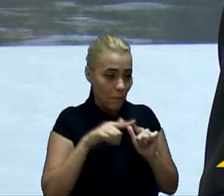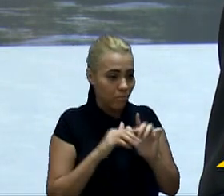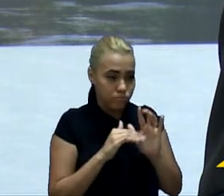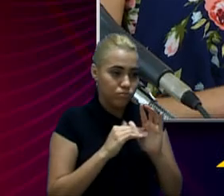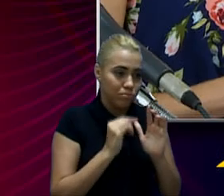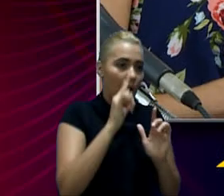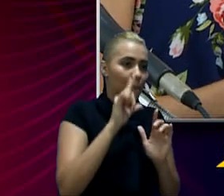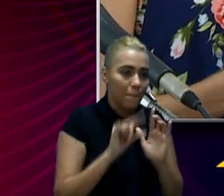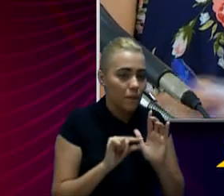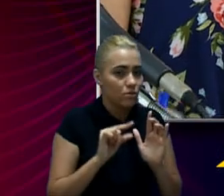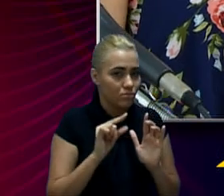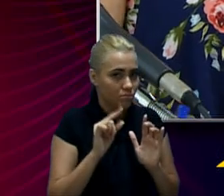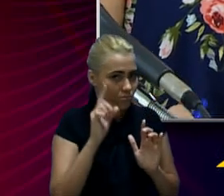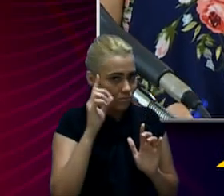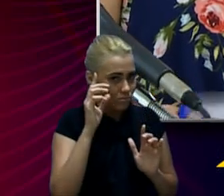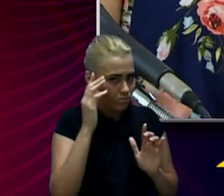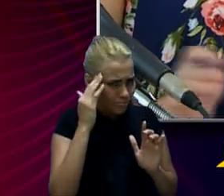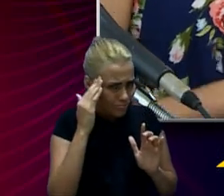Ok?